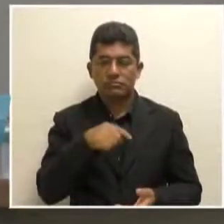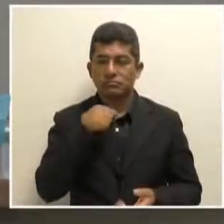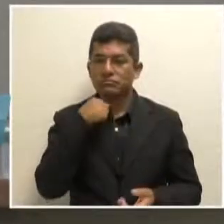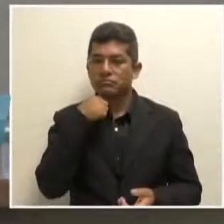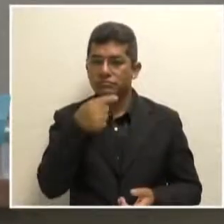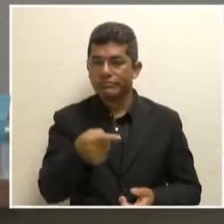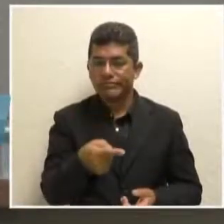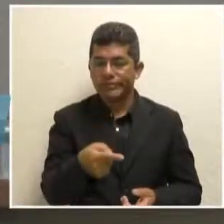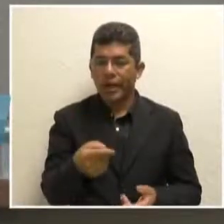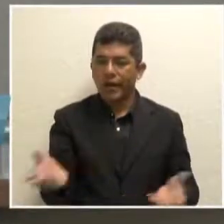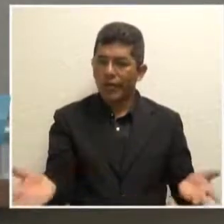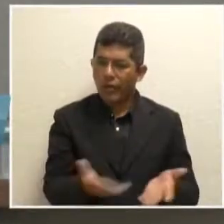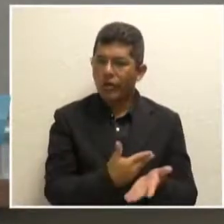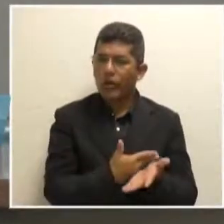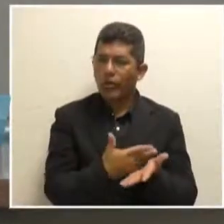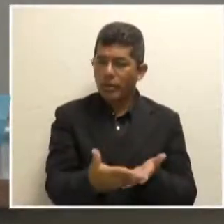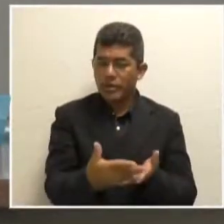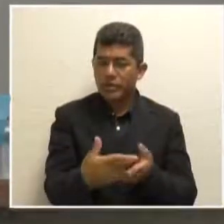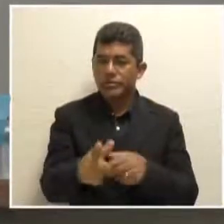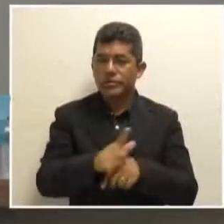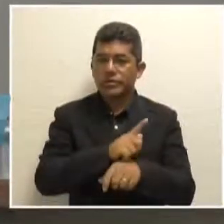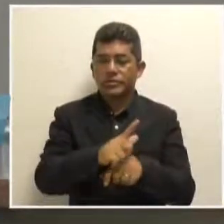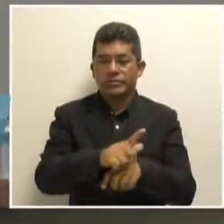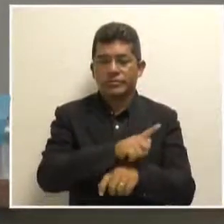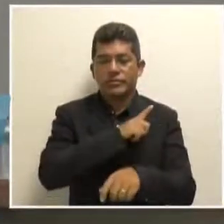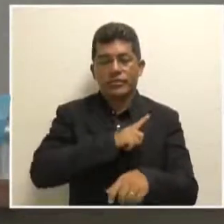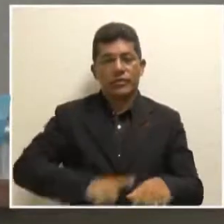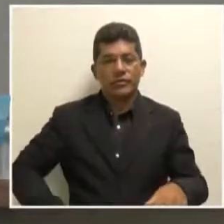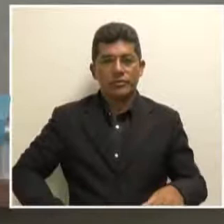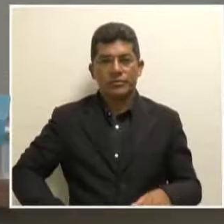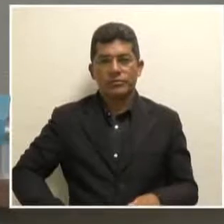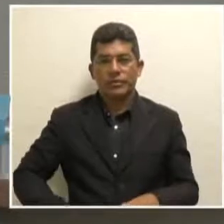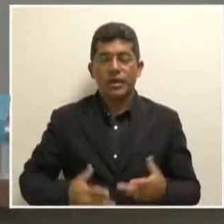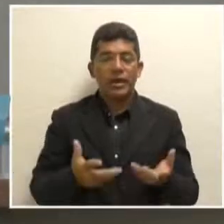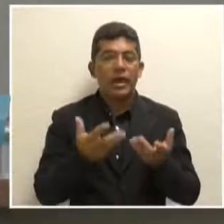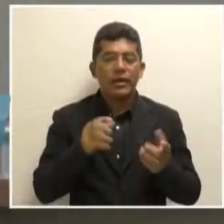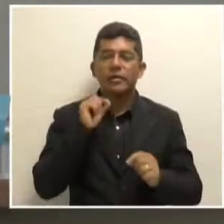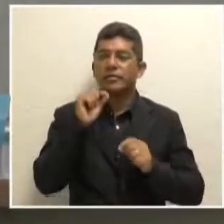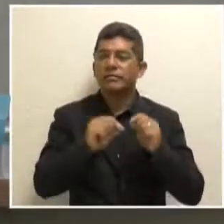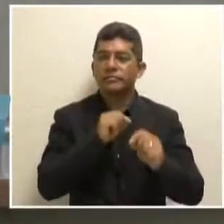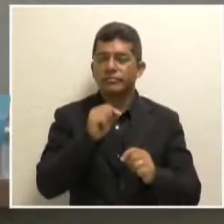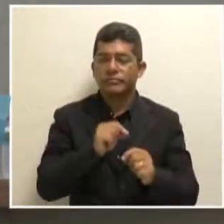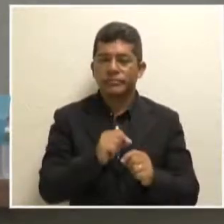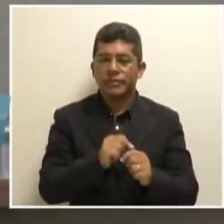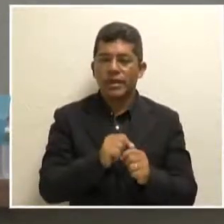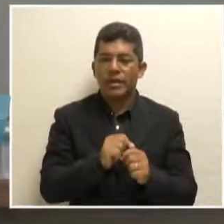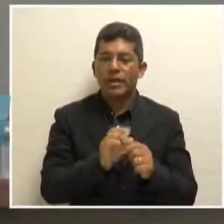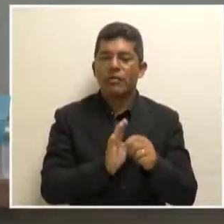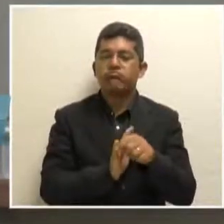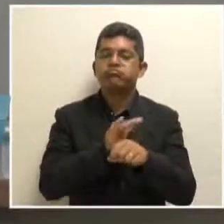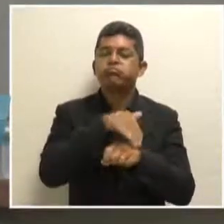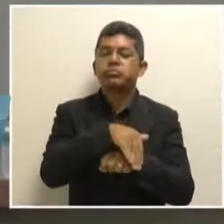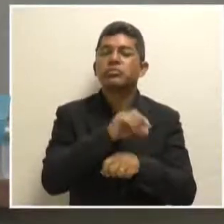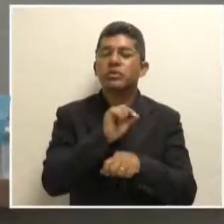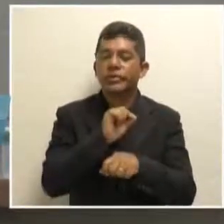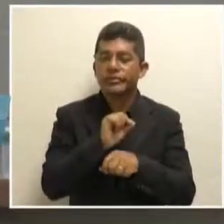início de gestão, no início de governo, já querem praticar uma pedalada fiscal.